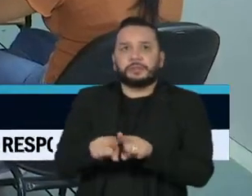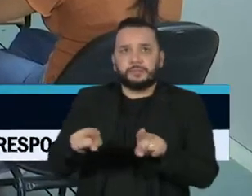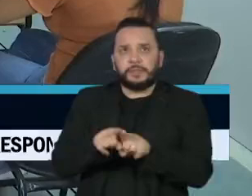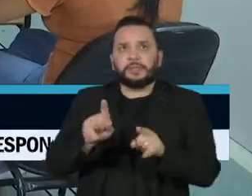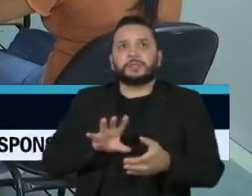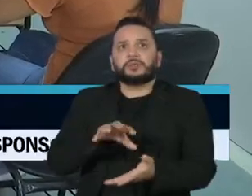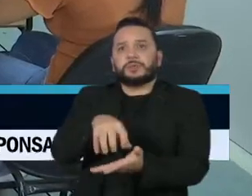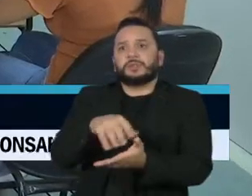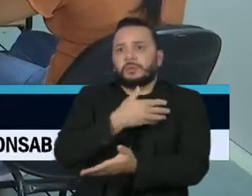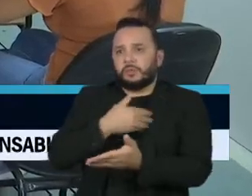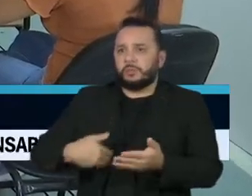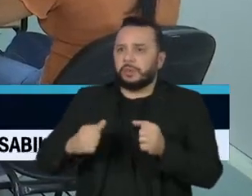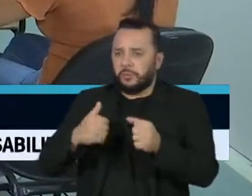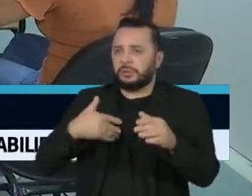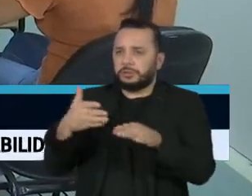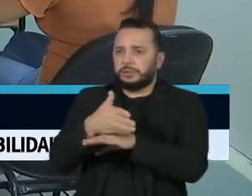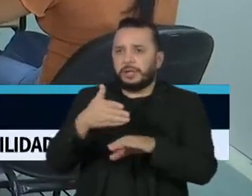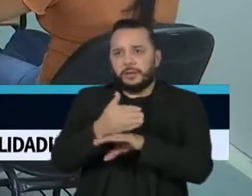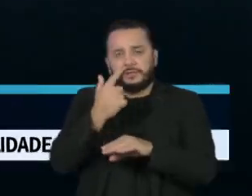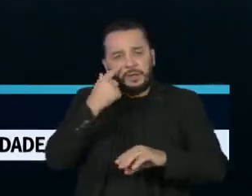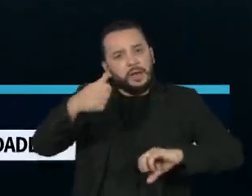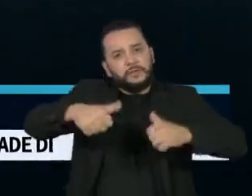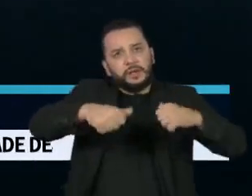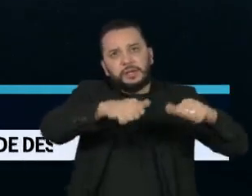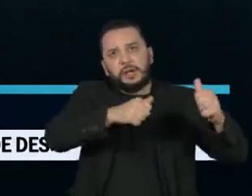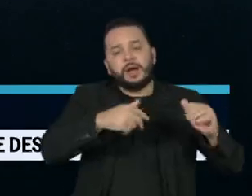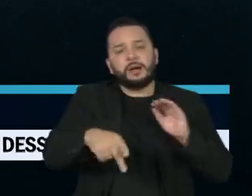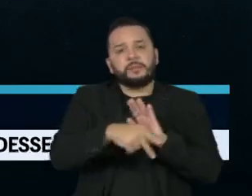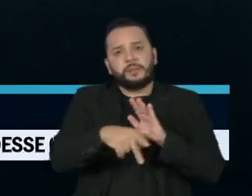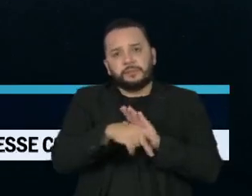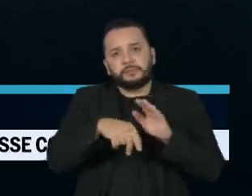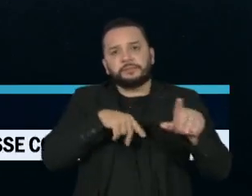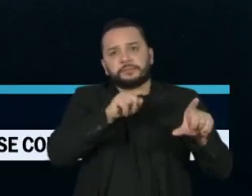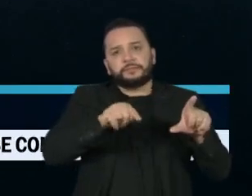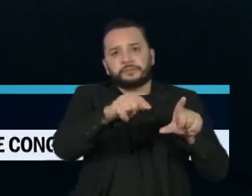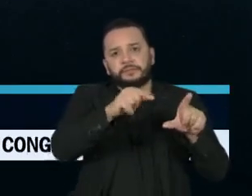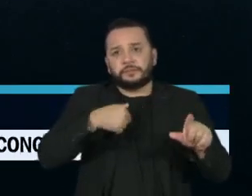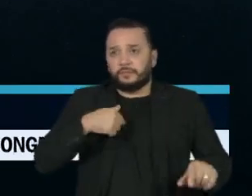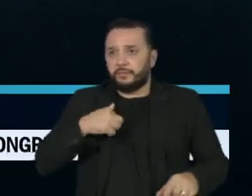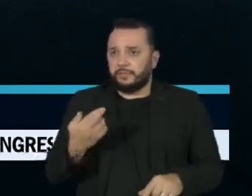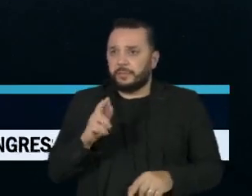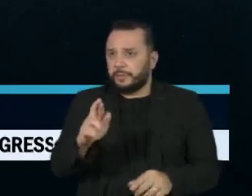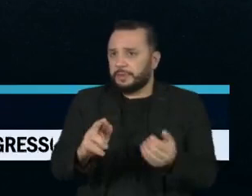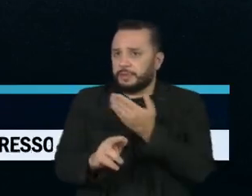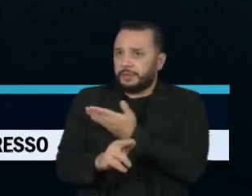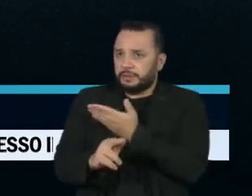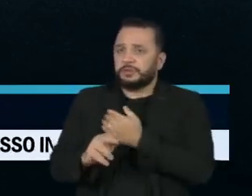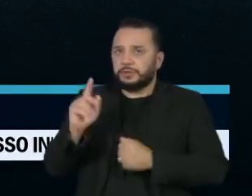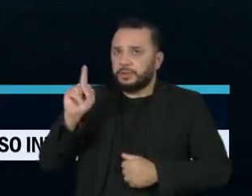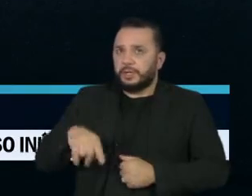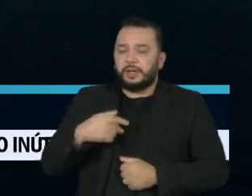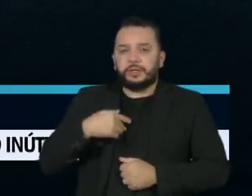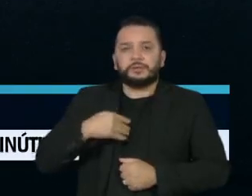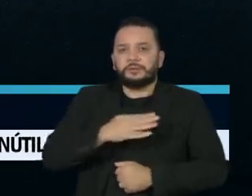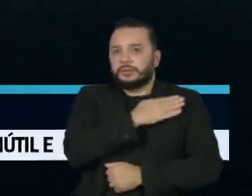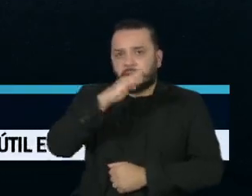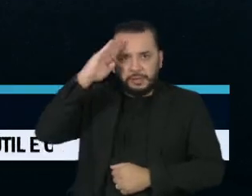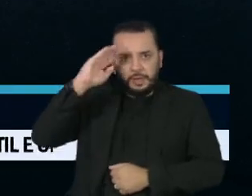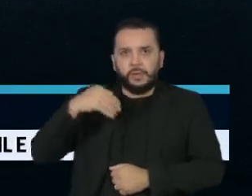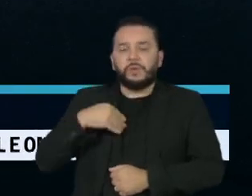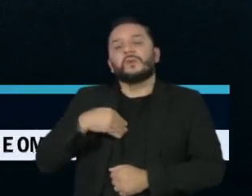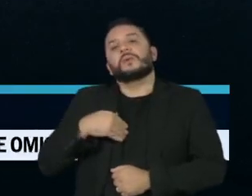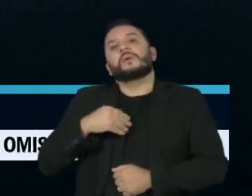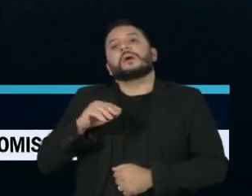de instituições públicas no processo eleitoral. O representante das Forças Armadas nomeado para a função foi general Hebre Garcia